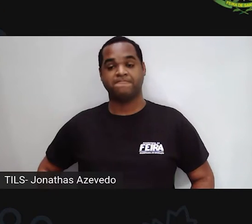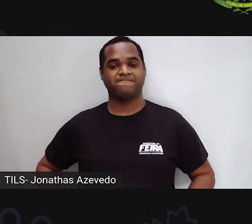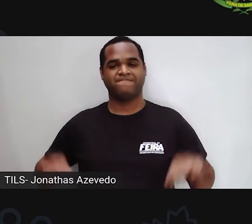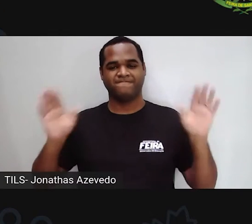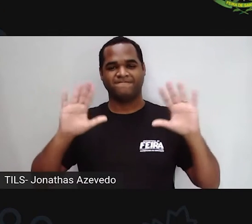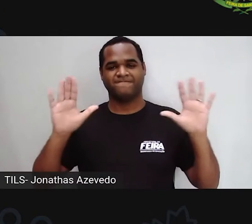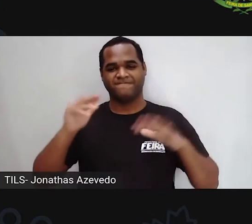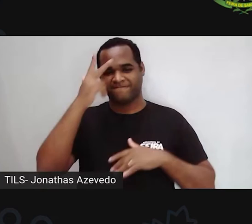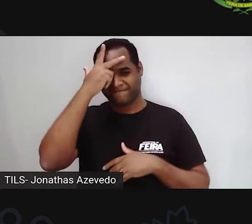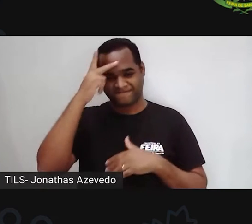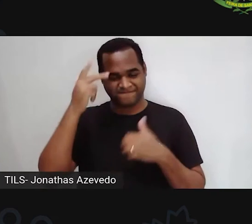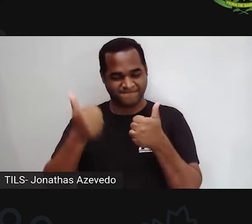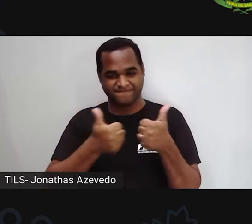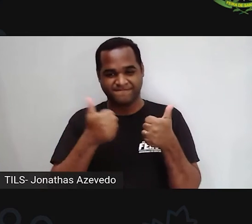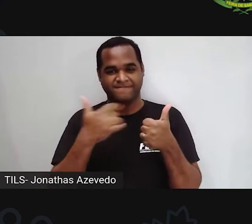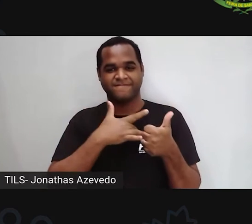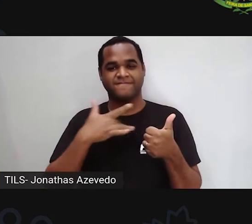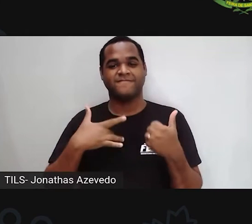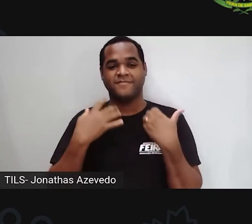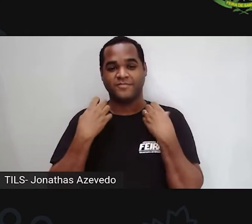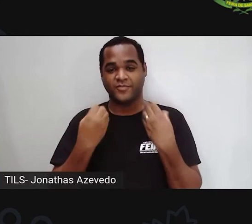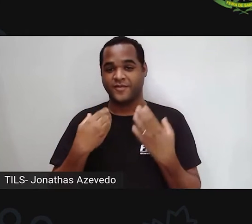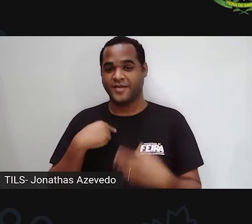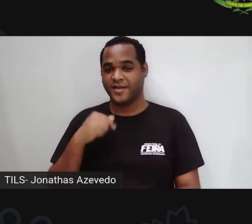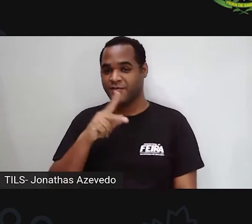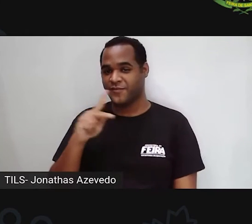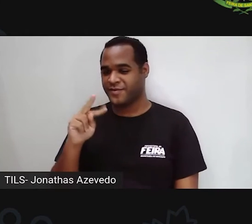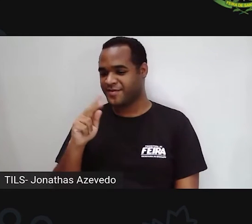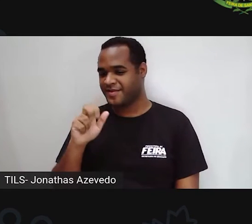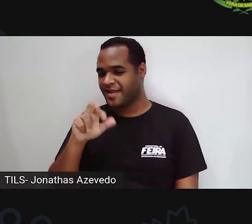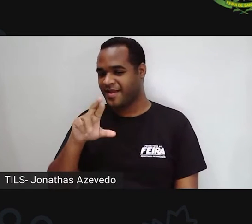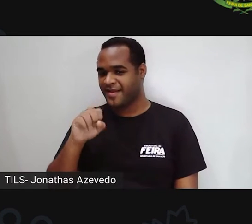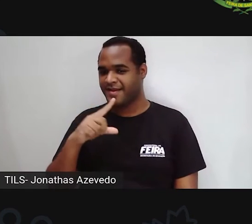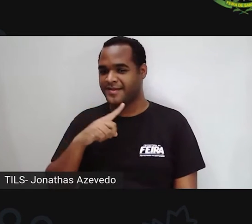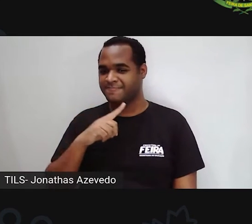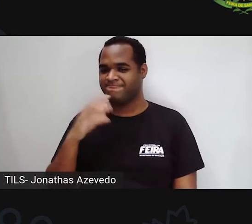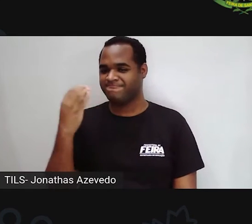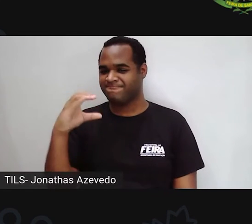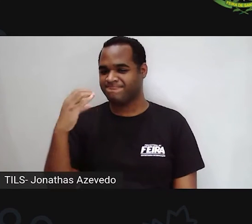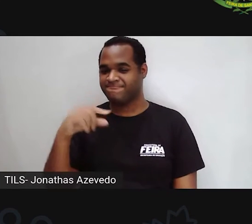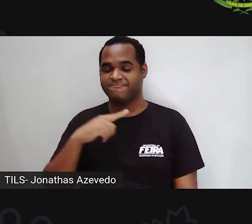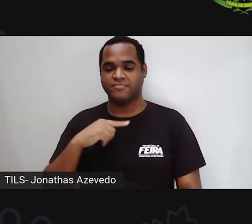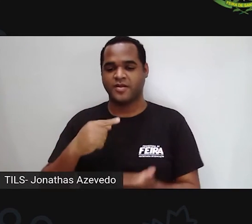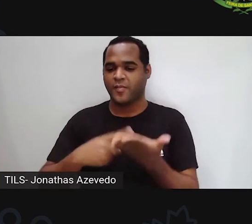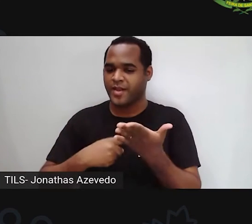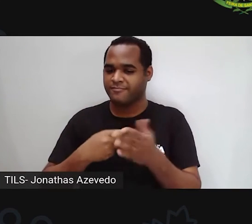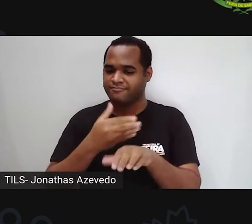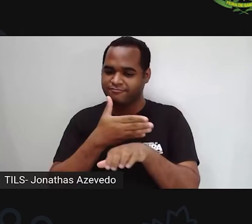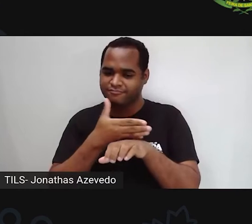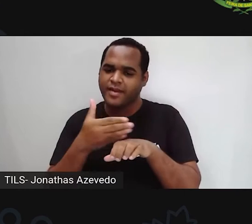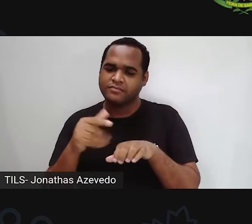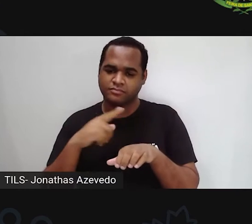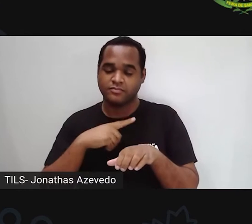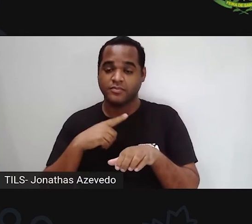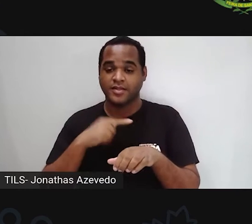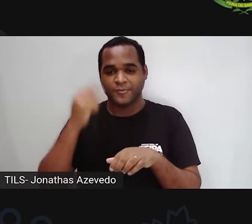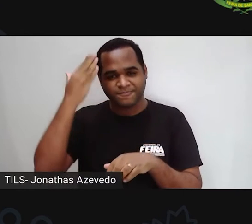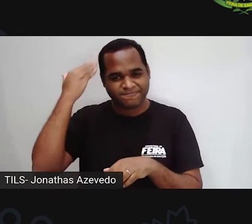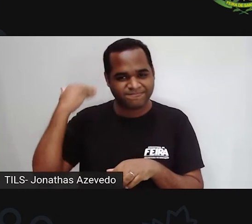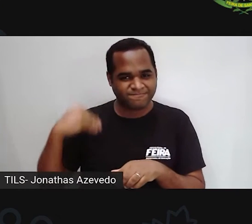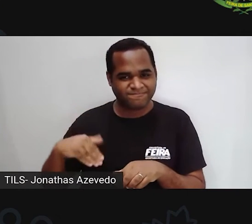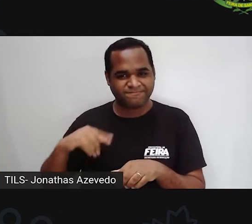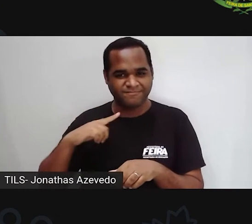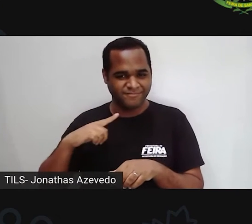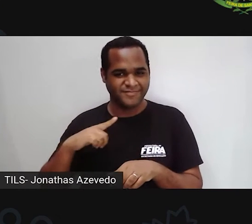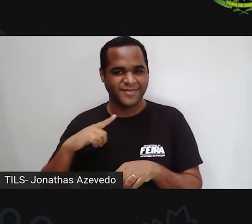Olá pessoal, tudo bem com vocês? Eu sou a professora Taira Santos de Ciências, sou uma mulher de pele clara, tenho cabelos compridos um